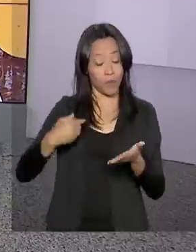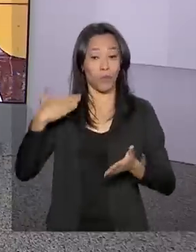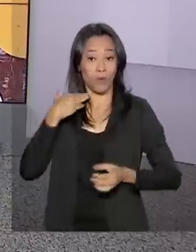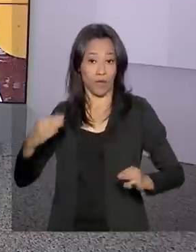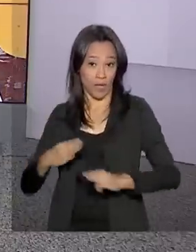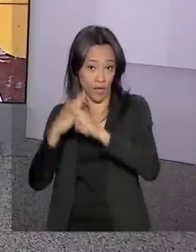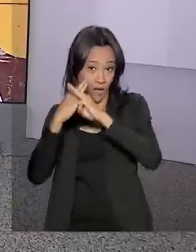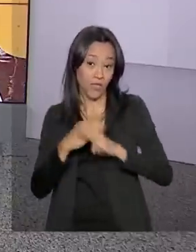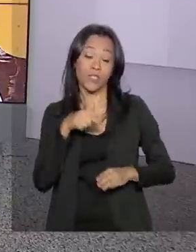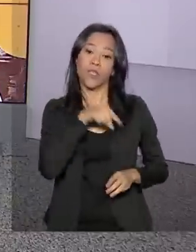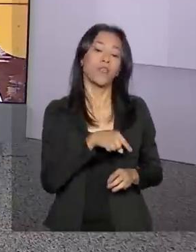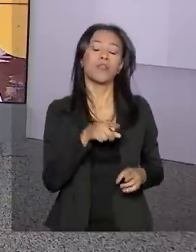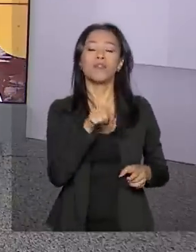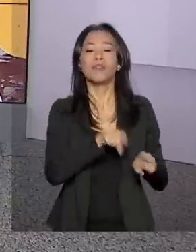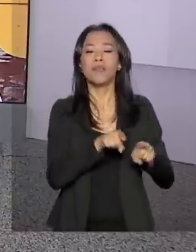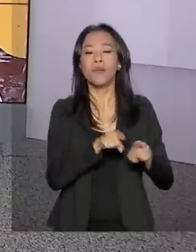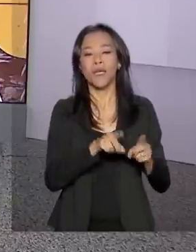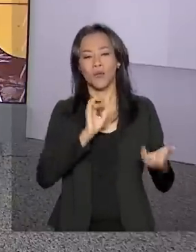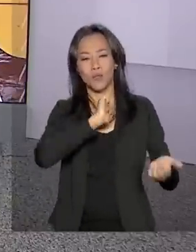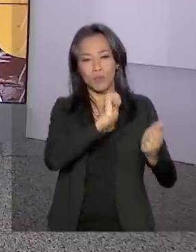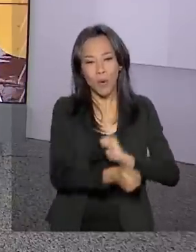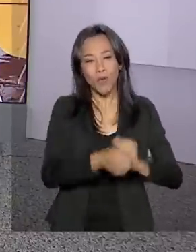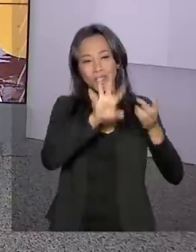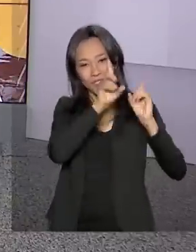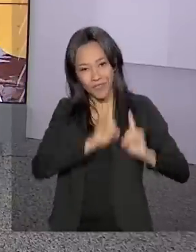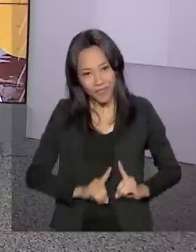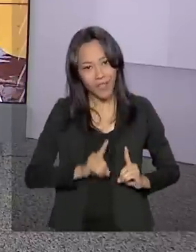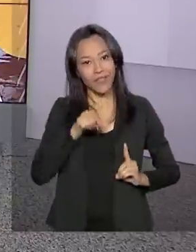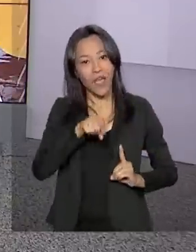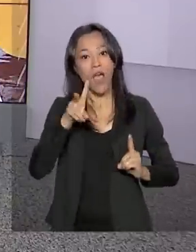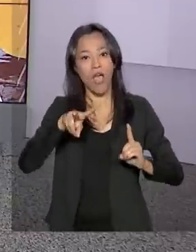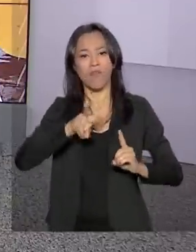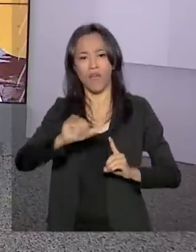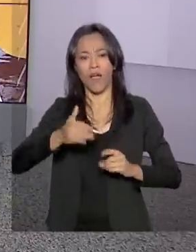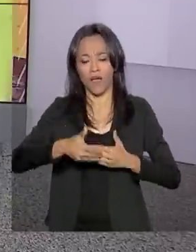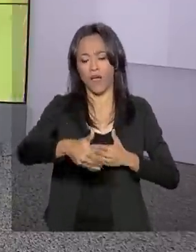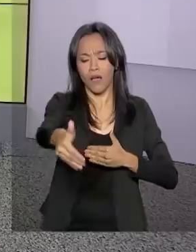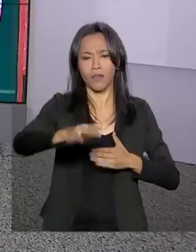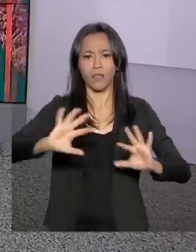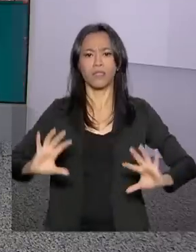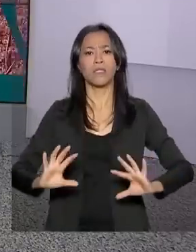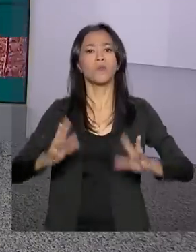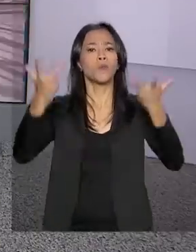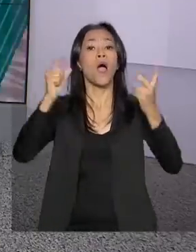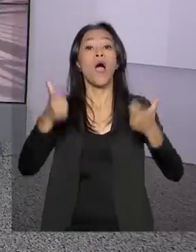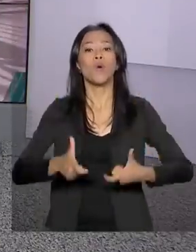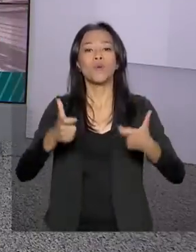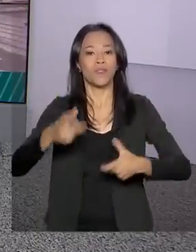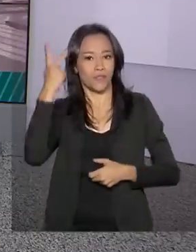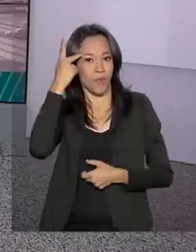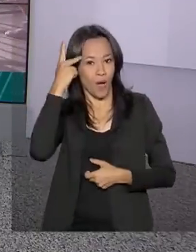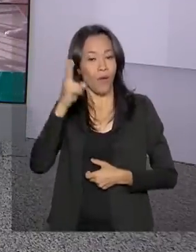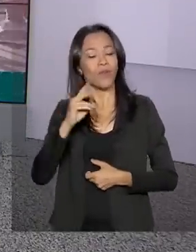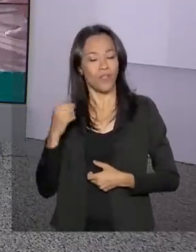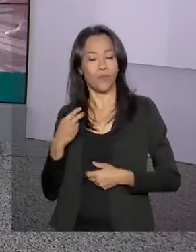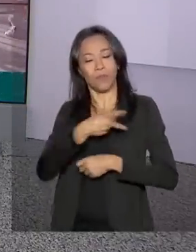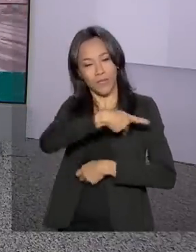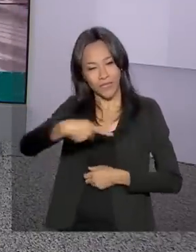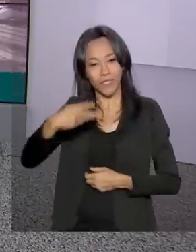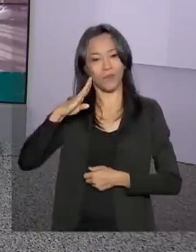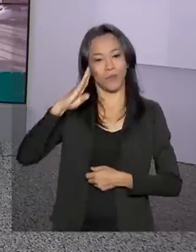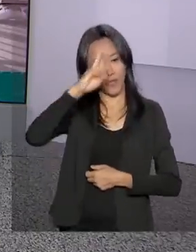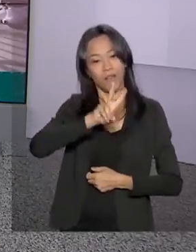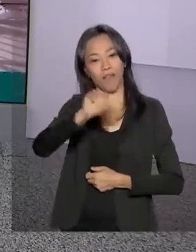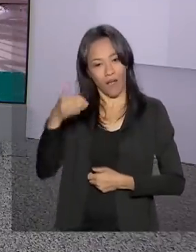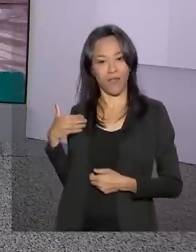e o Comitê Paralímpico Brasileiro. A cerimônia é em São Paulo e vai contar com a participação do presidente Jair Bolsonaro. Então é para lá que a gente vai